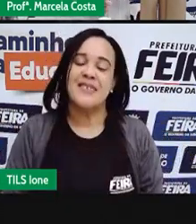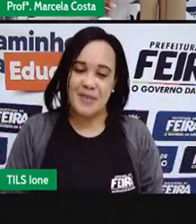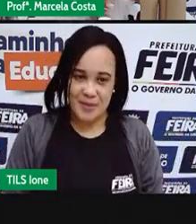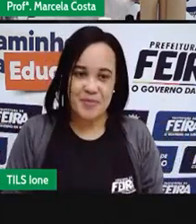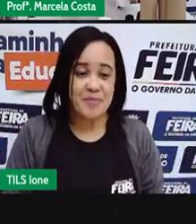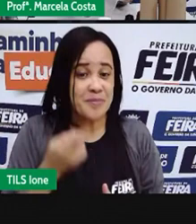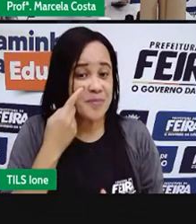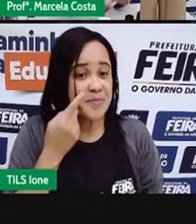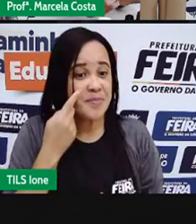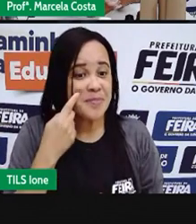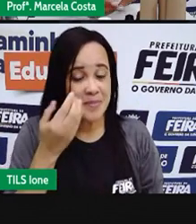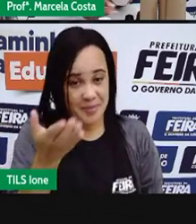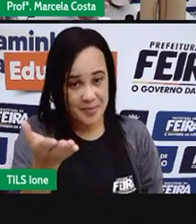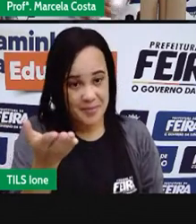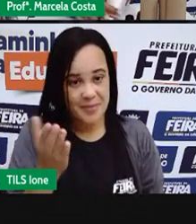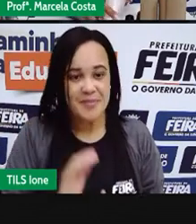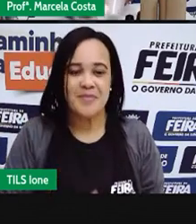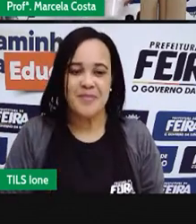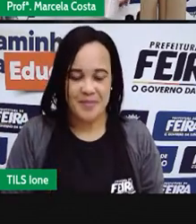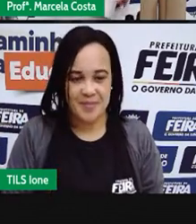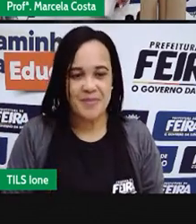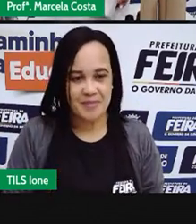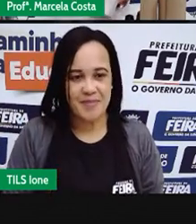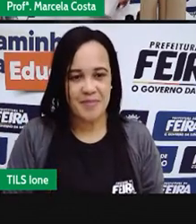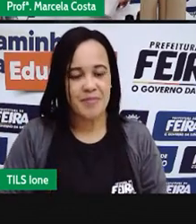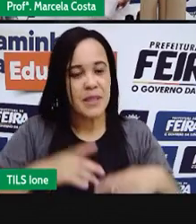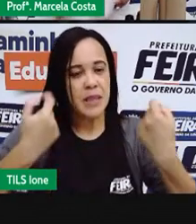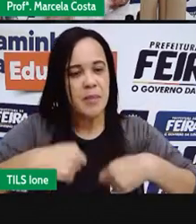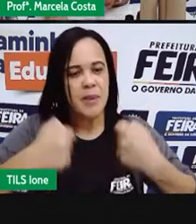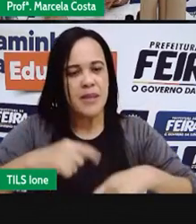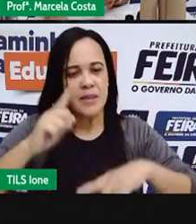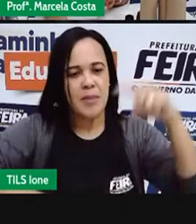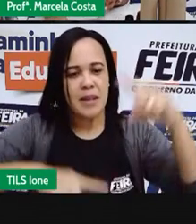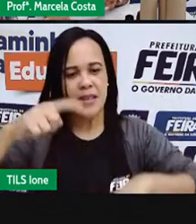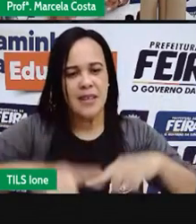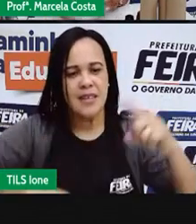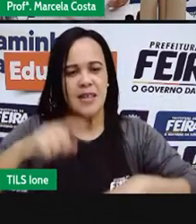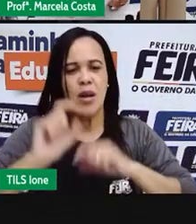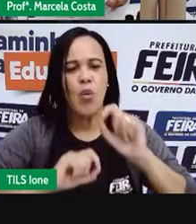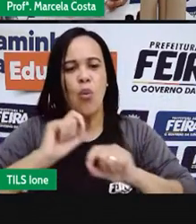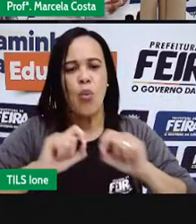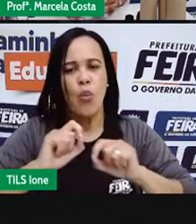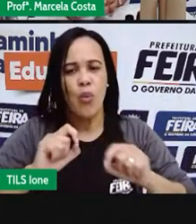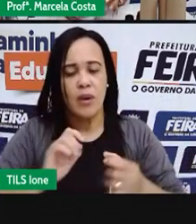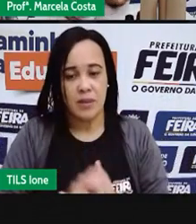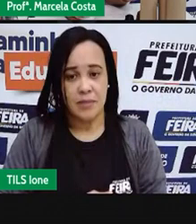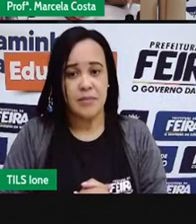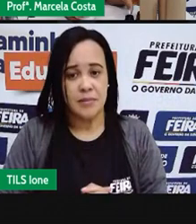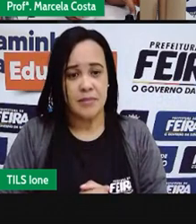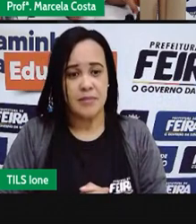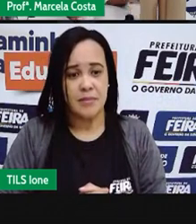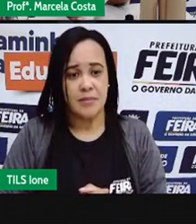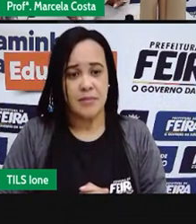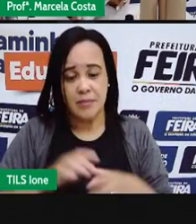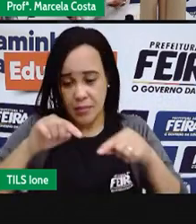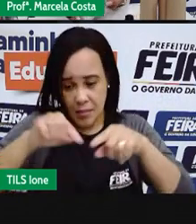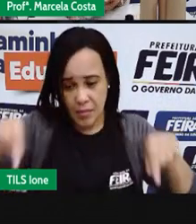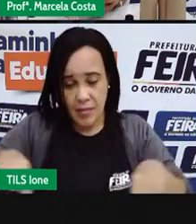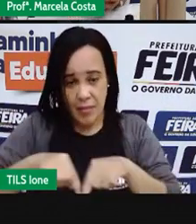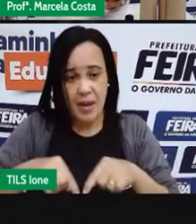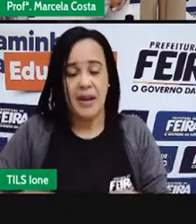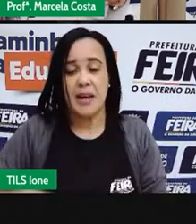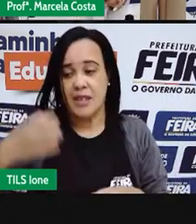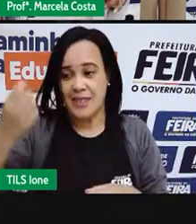vai precisar usar. Você vai precisar de uma caixa de leite